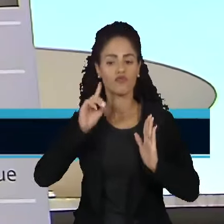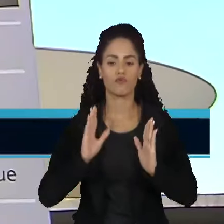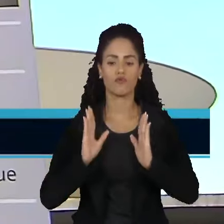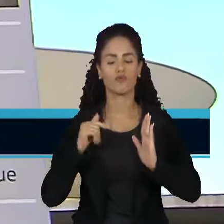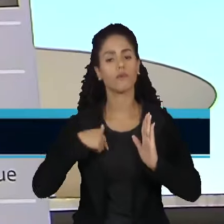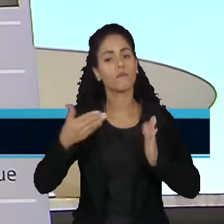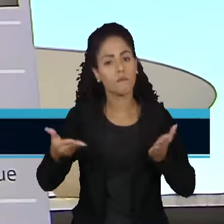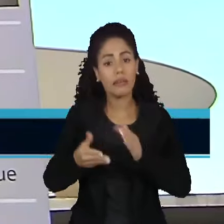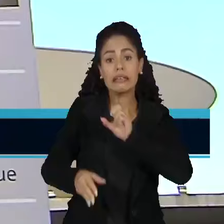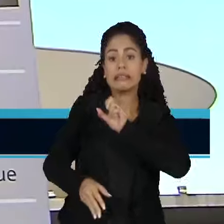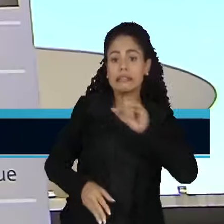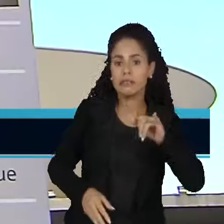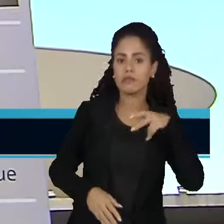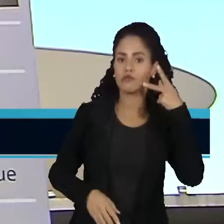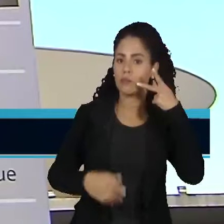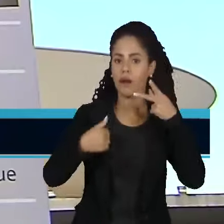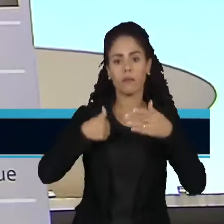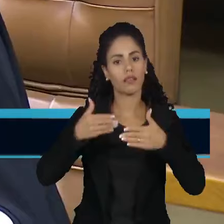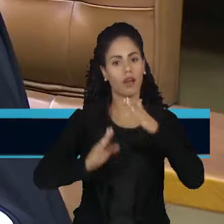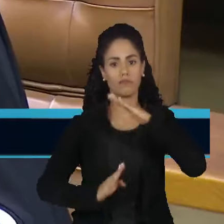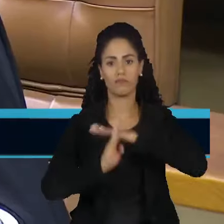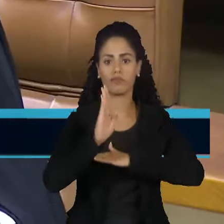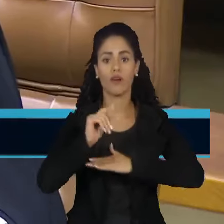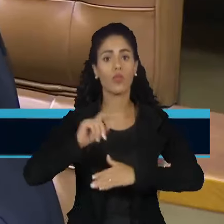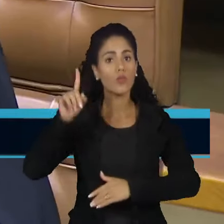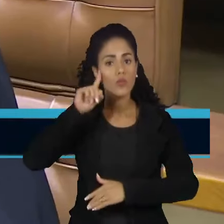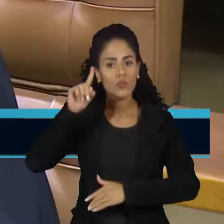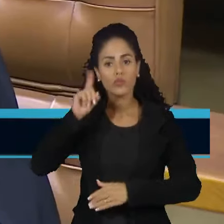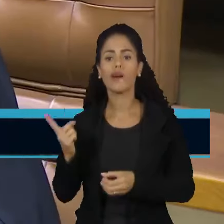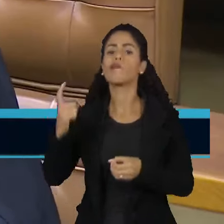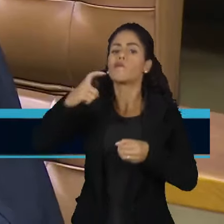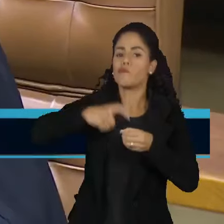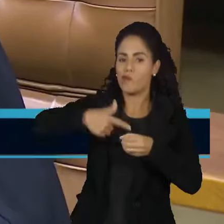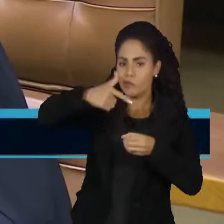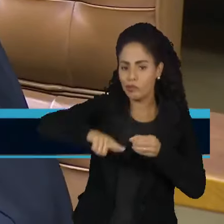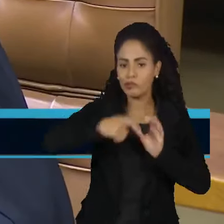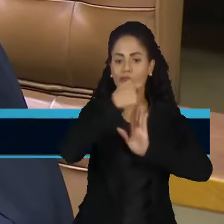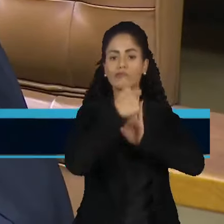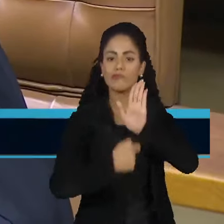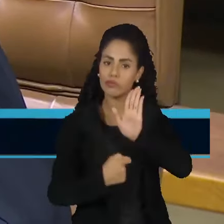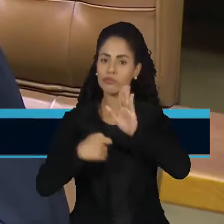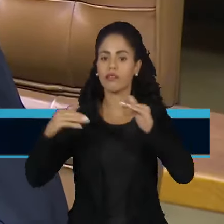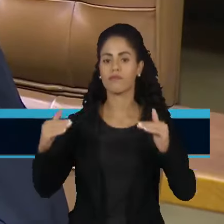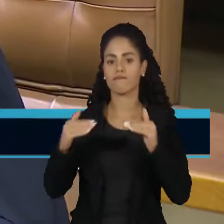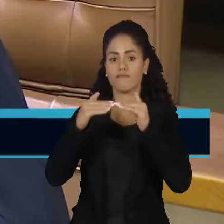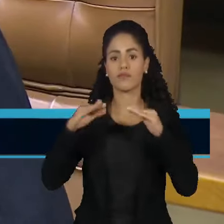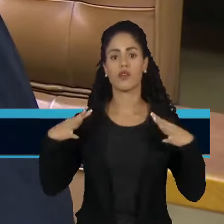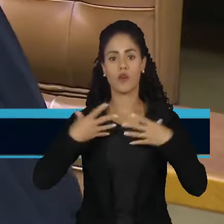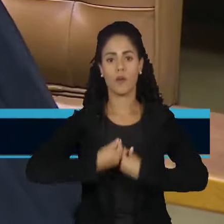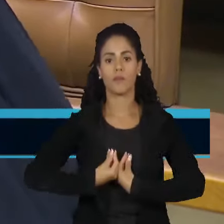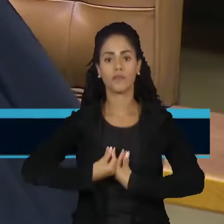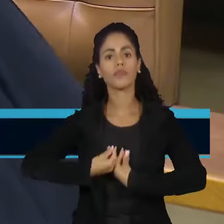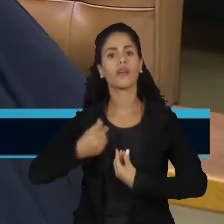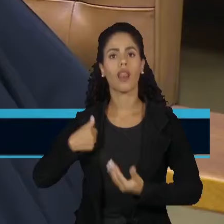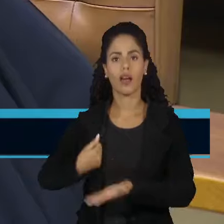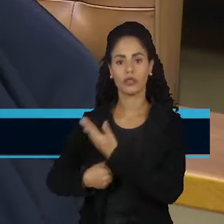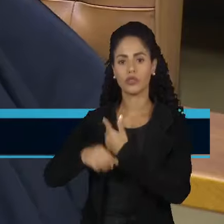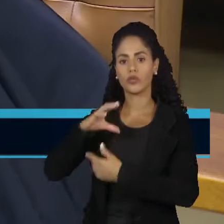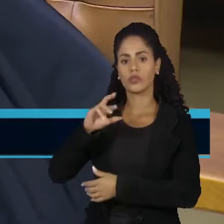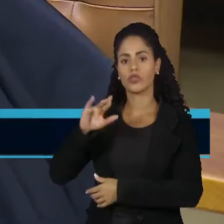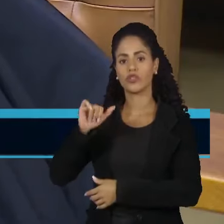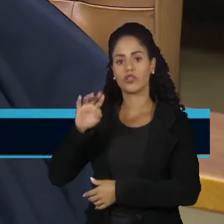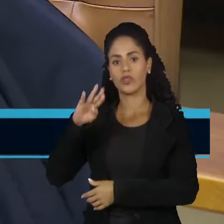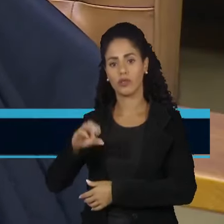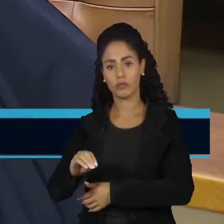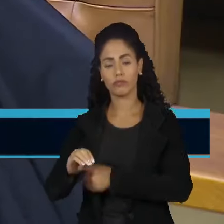Caso os parlamentares ultrapassem a data, volta a valer a decisão monocrática do ministro Cristiano Zanin, que